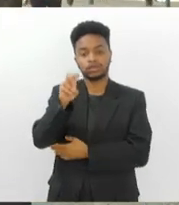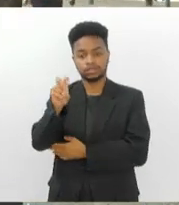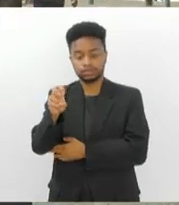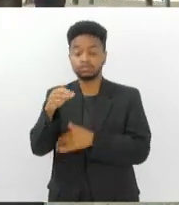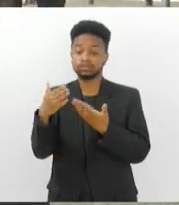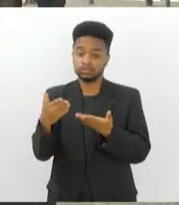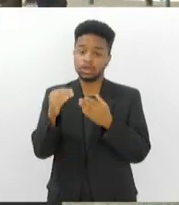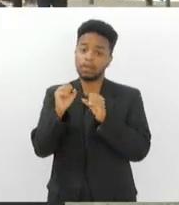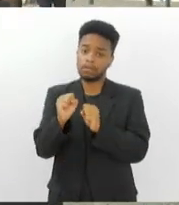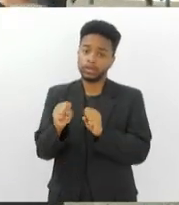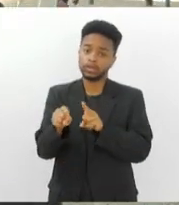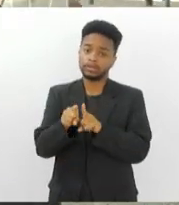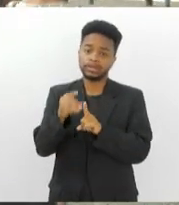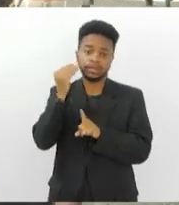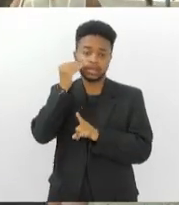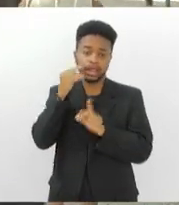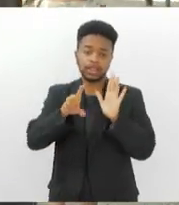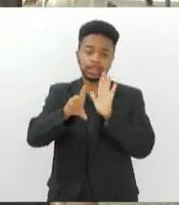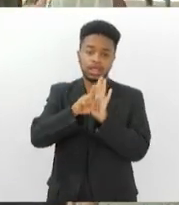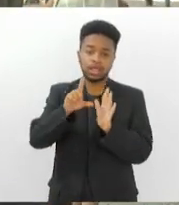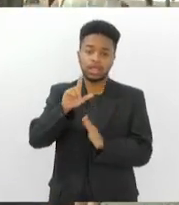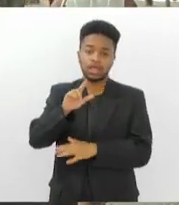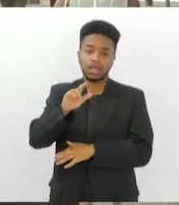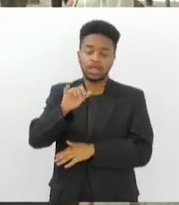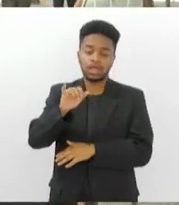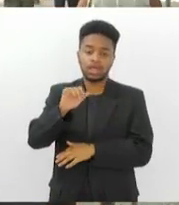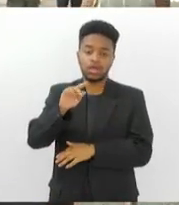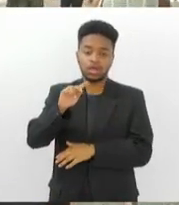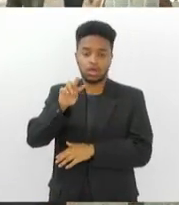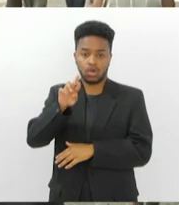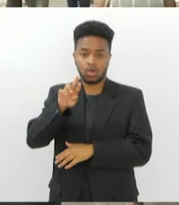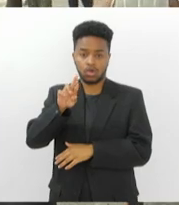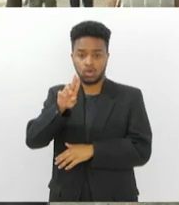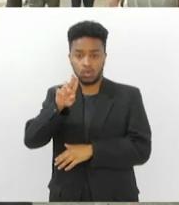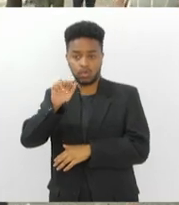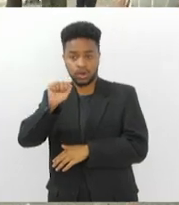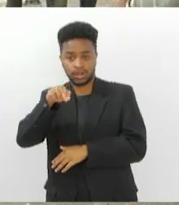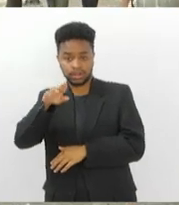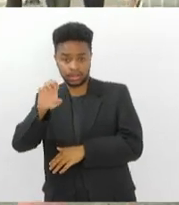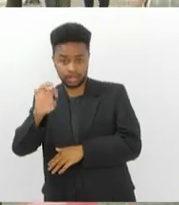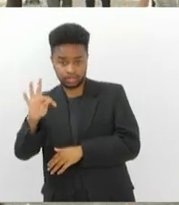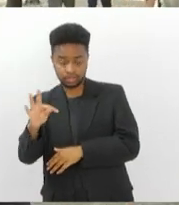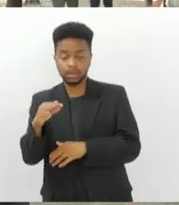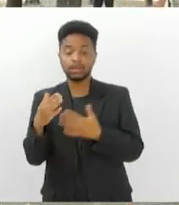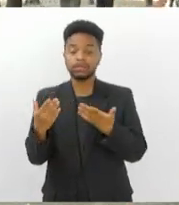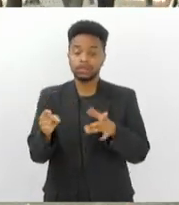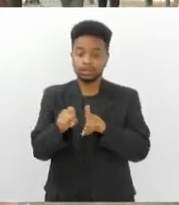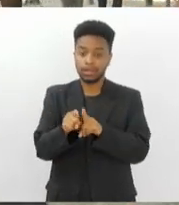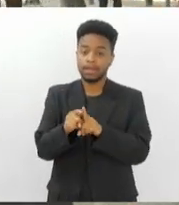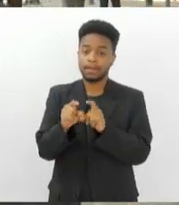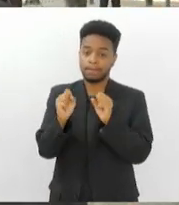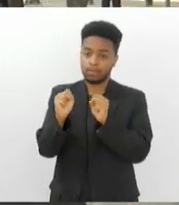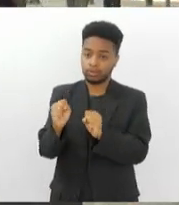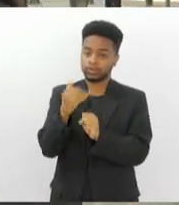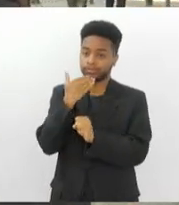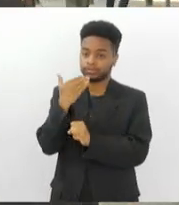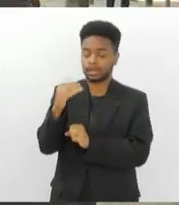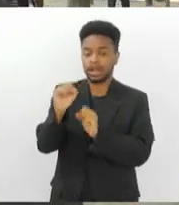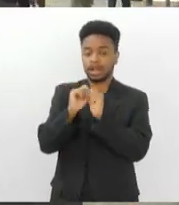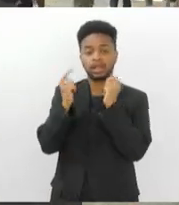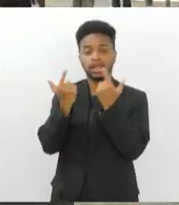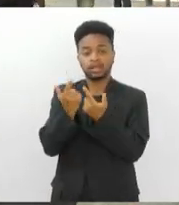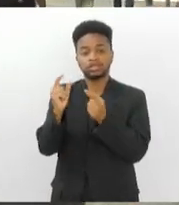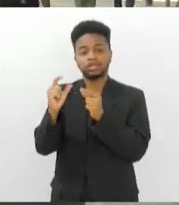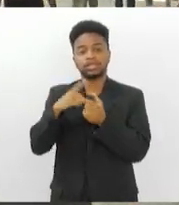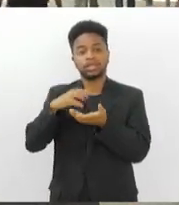Rouanet. E nesse sentido podemos até fazer um pedido a vocês, minha querida Lerge. A Lerge assinou um contrato há algum tempo atrás de